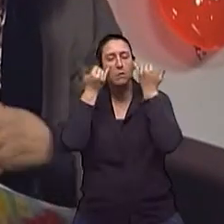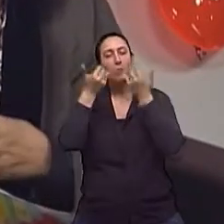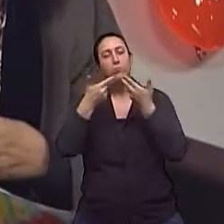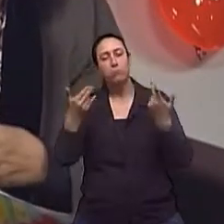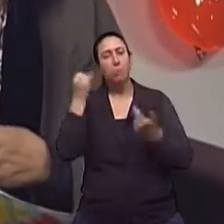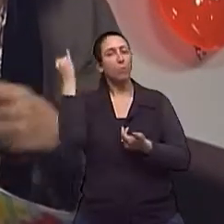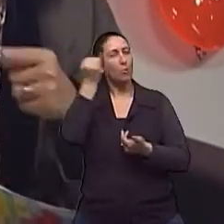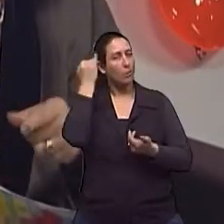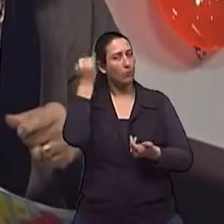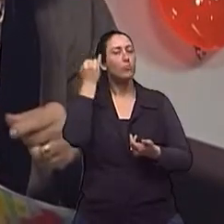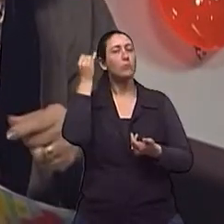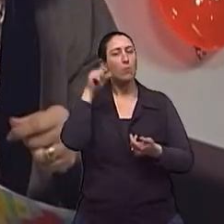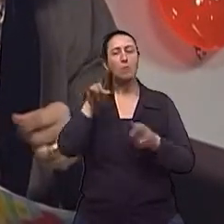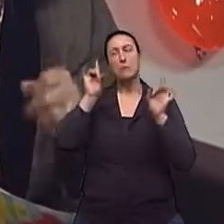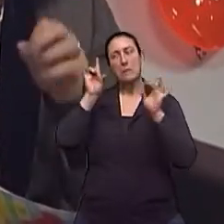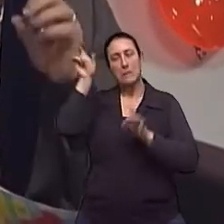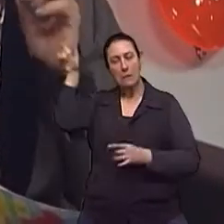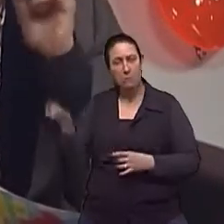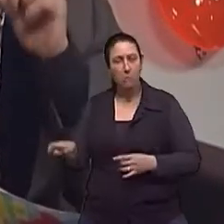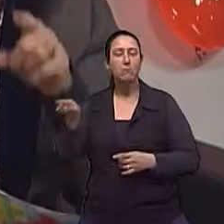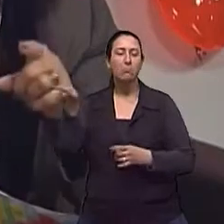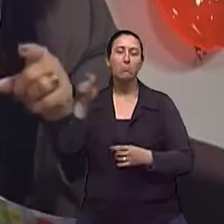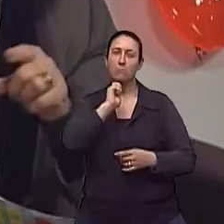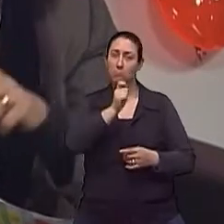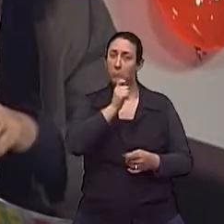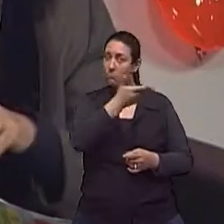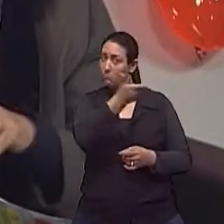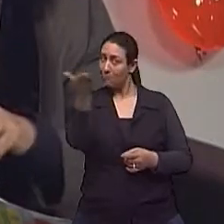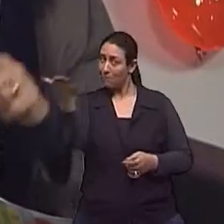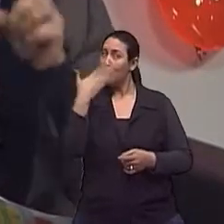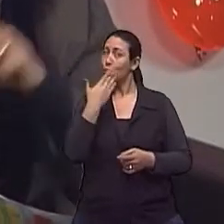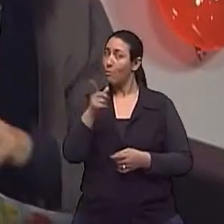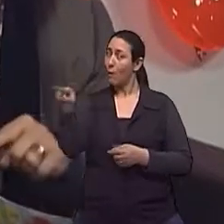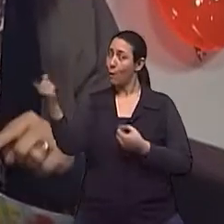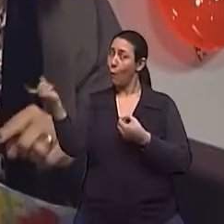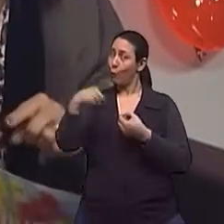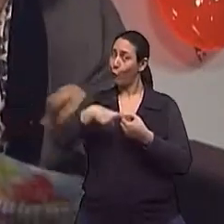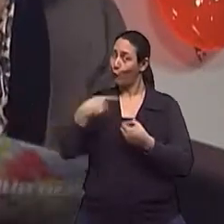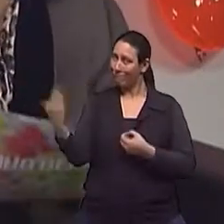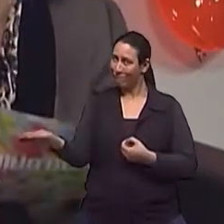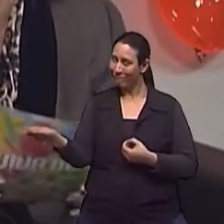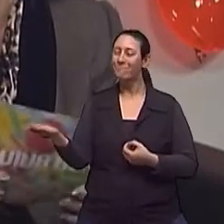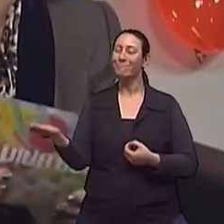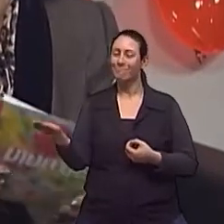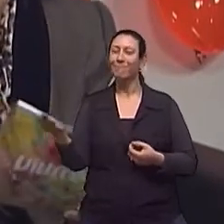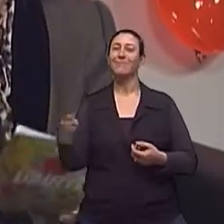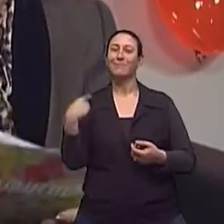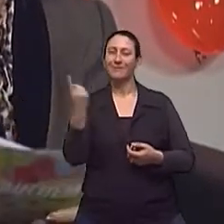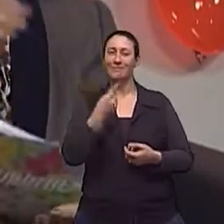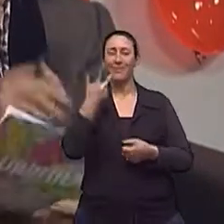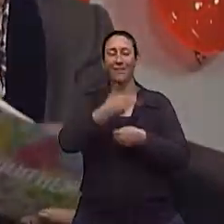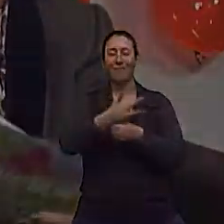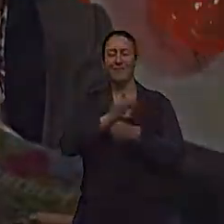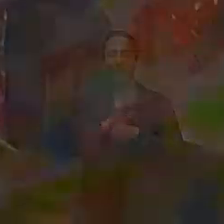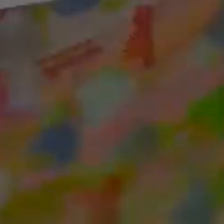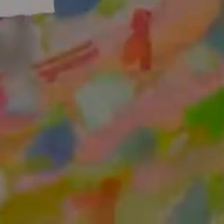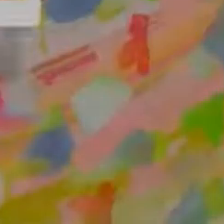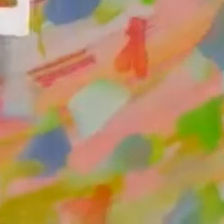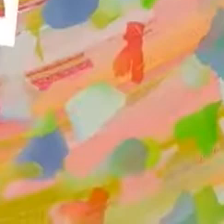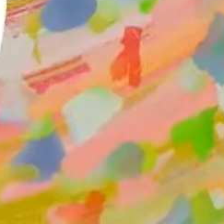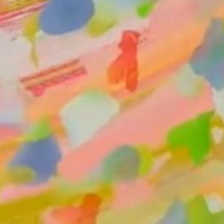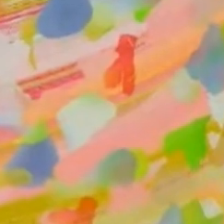precisas de um especialista que vocês pediram que ele voltasse e ele voltou na nossa série Idoso. Já voltamos.